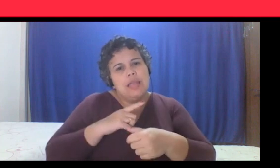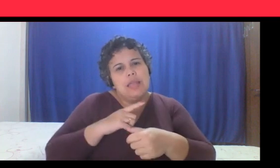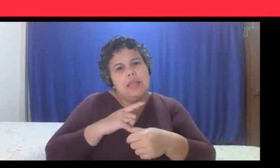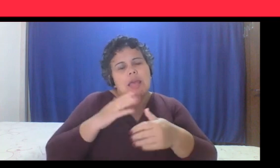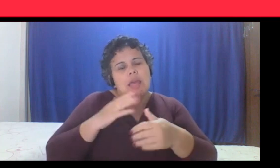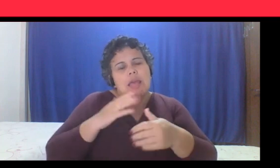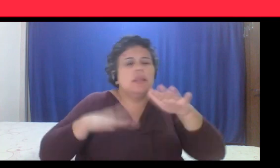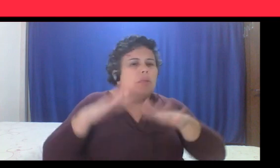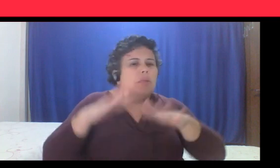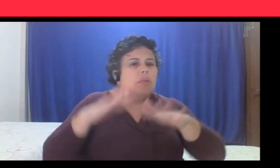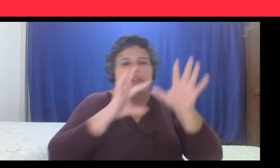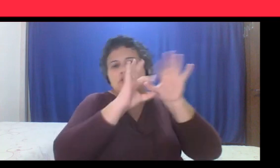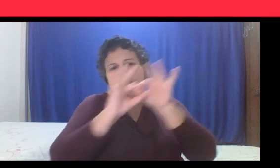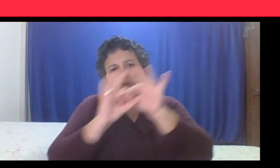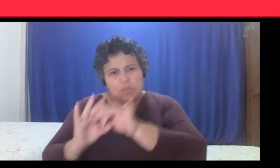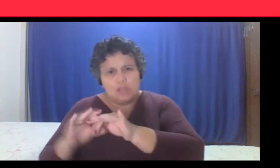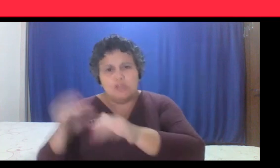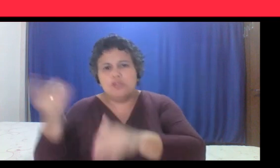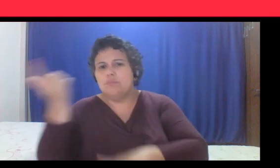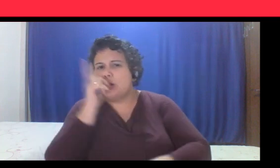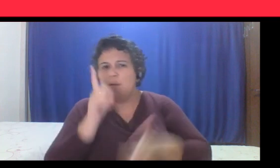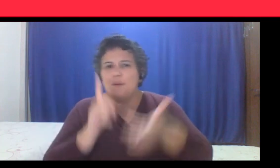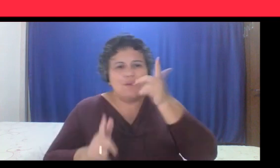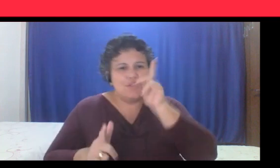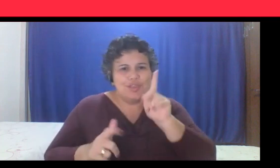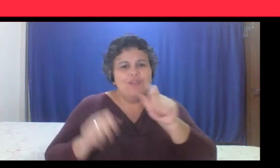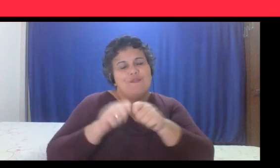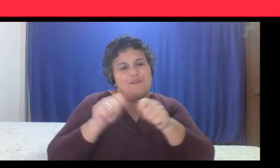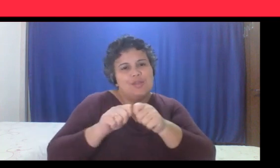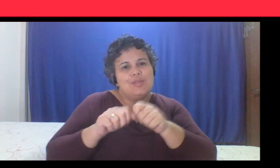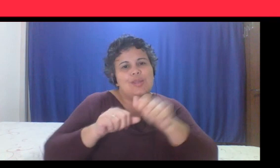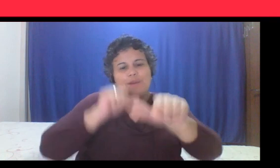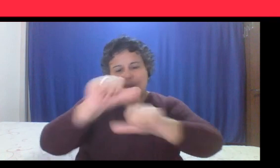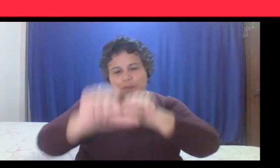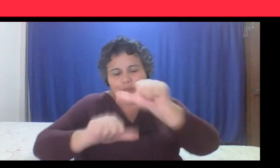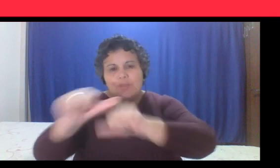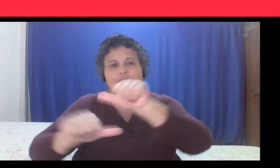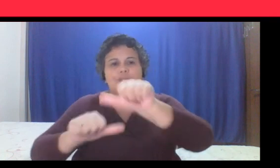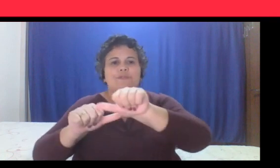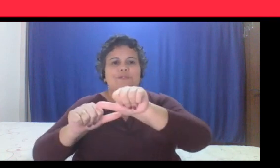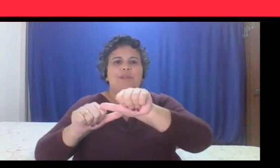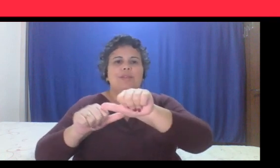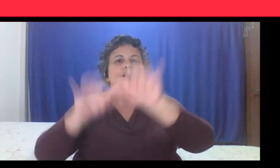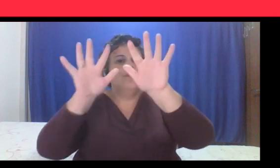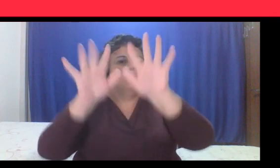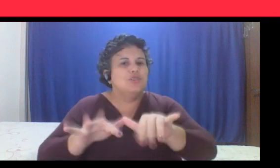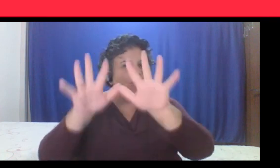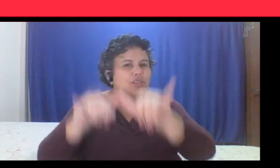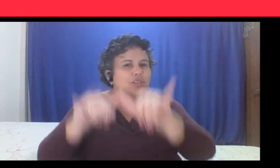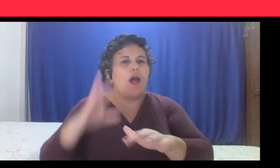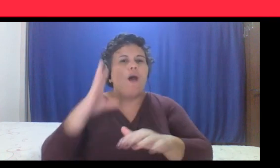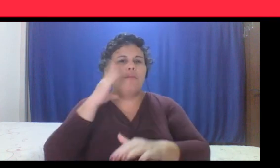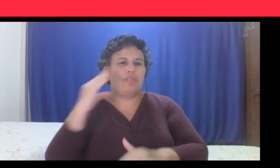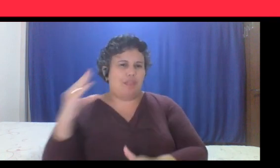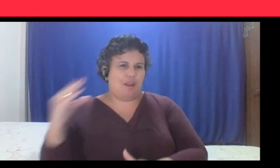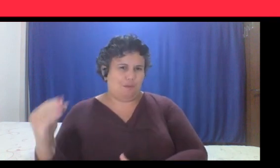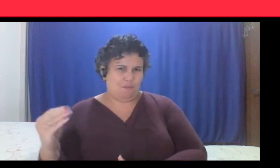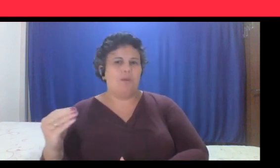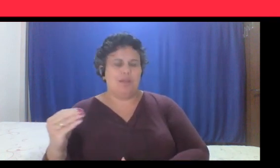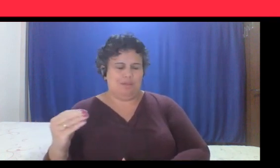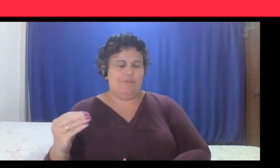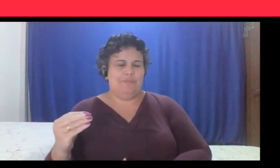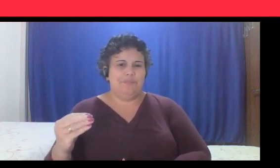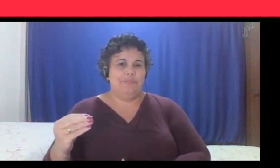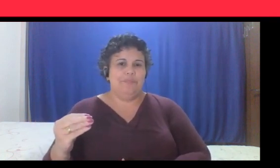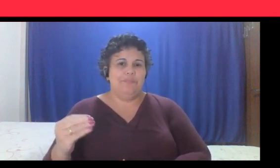conseguir, né, fazer um movimento de transformação digital mais tranquilo, dentro do que a gente pode considerar tranquilo, mas